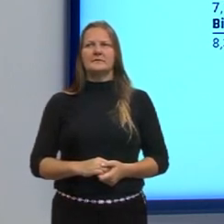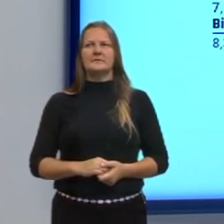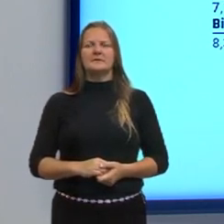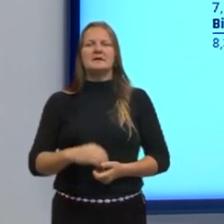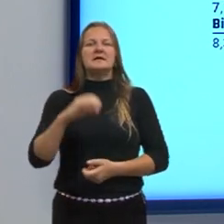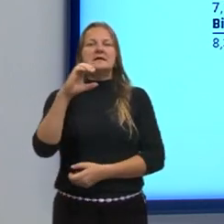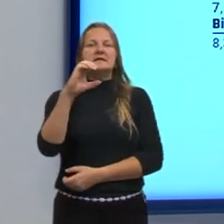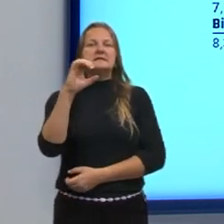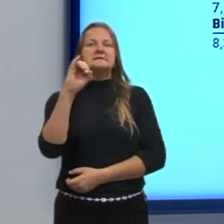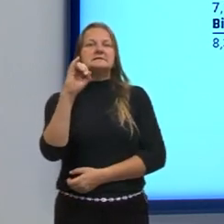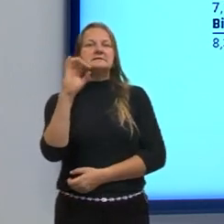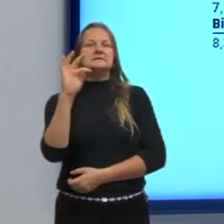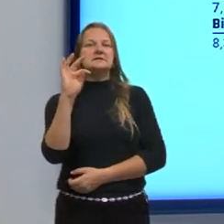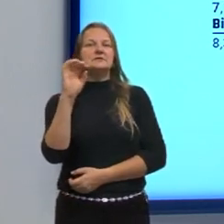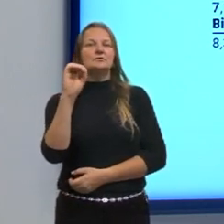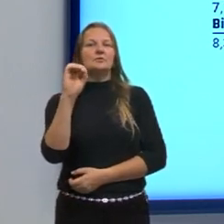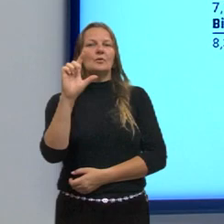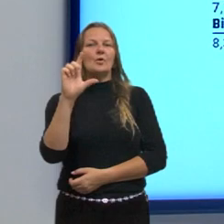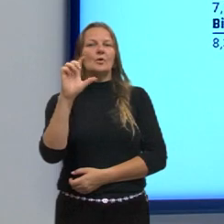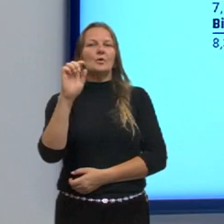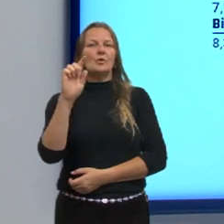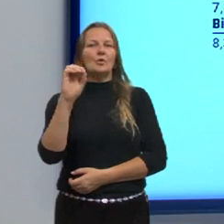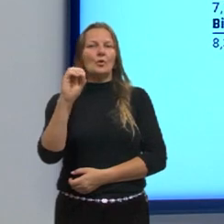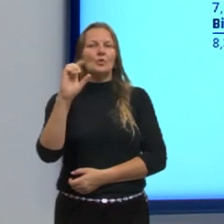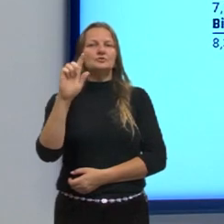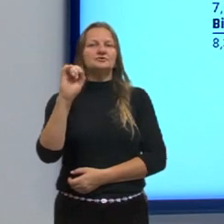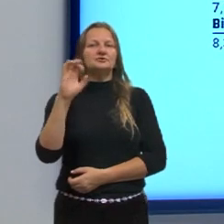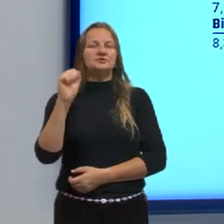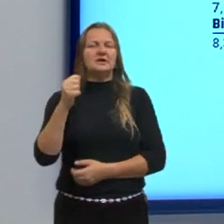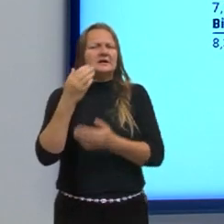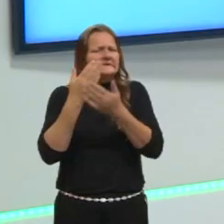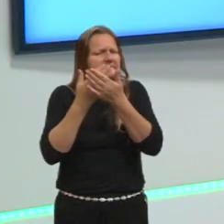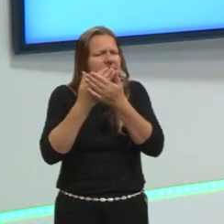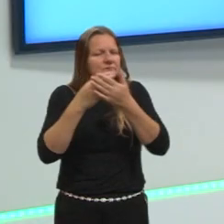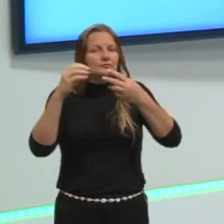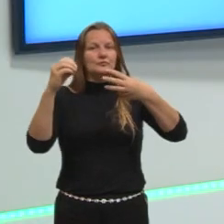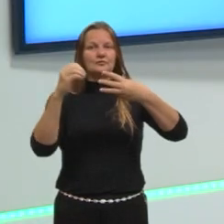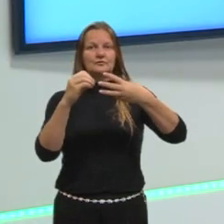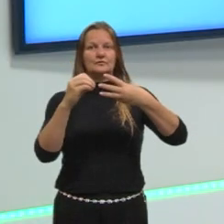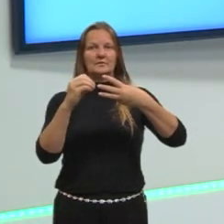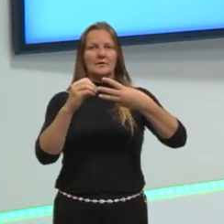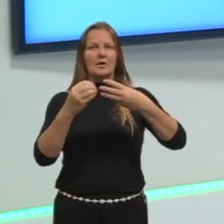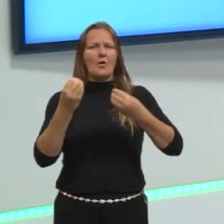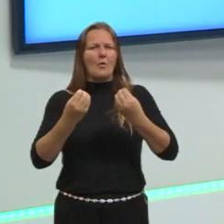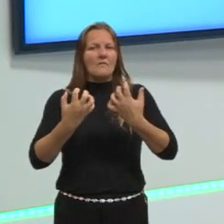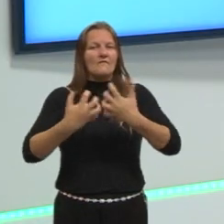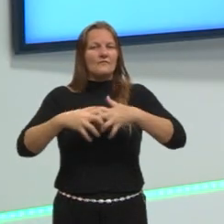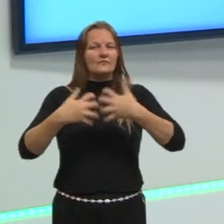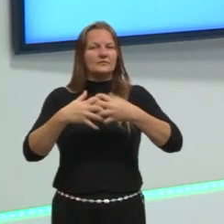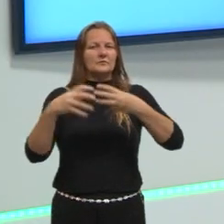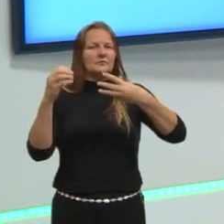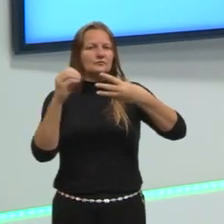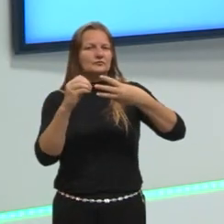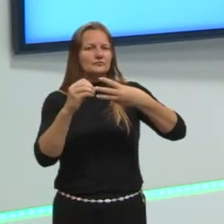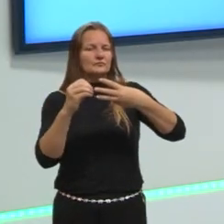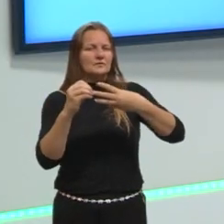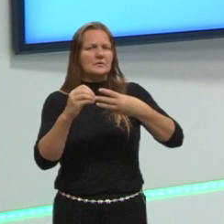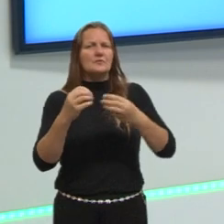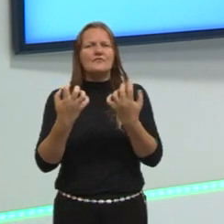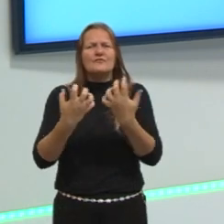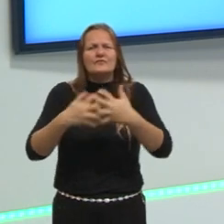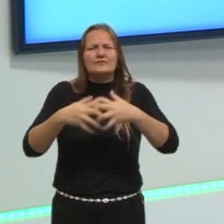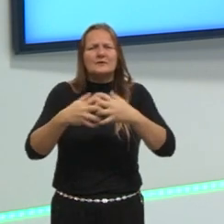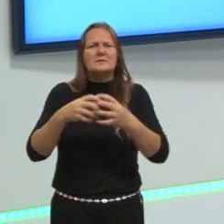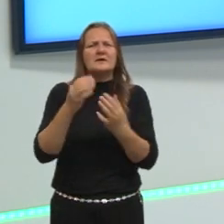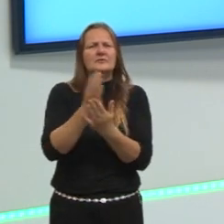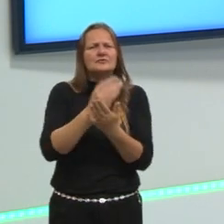Citologia, então, é o estudo das células, do funcionamento das células, certo? Então, todo o funcionamento